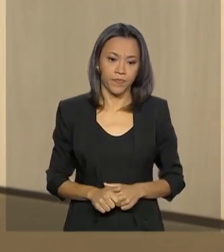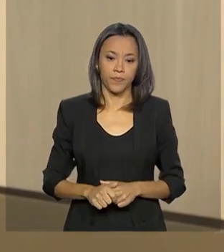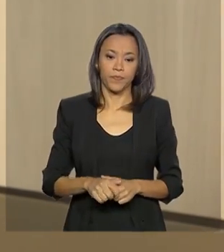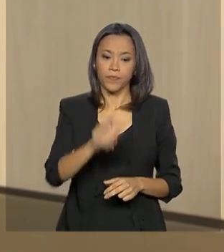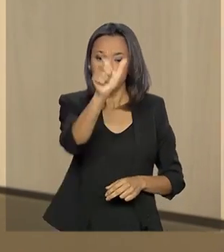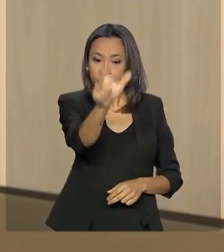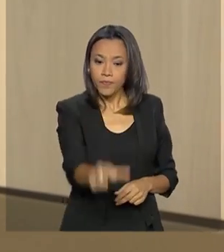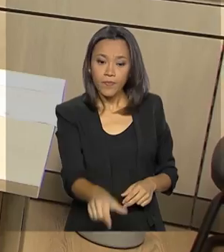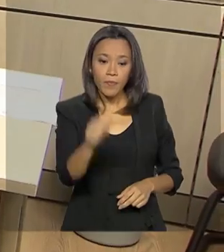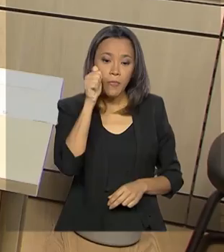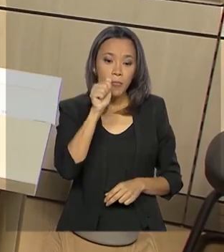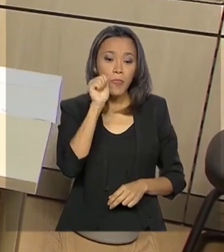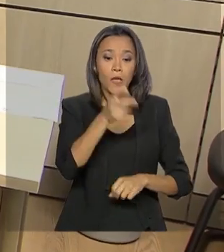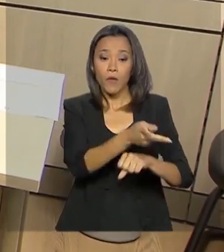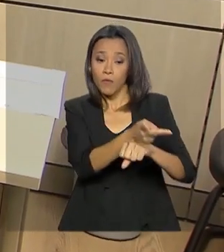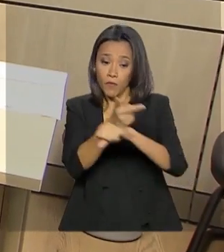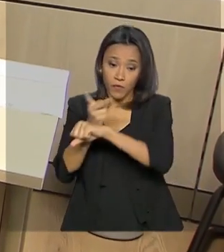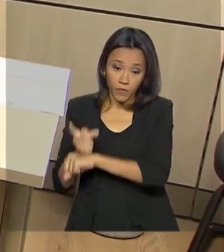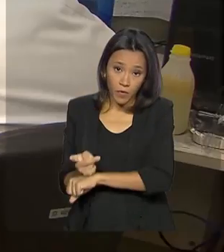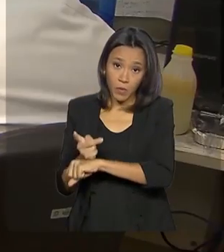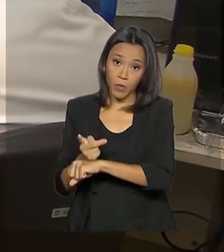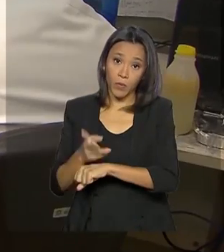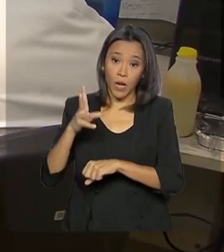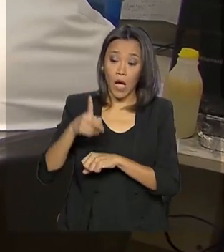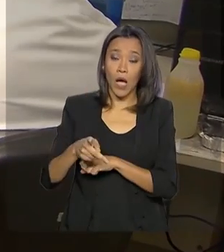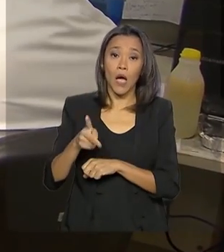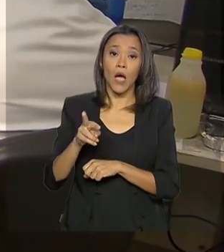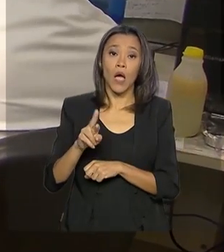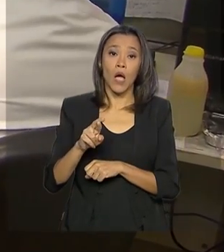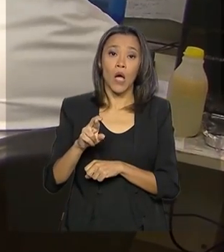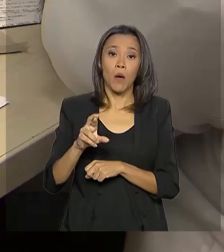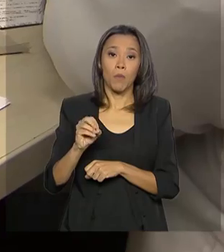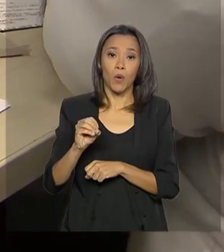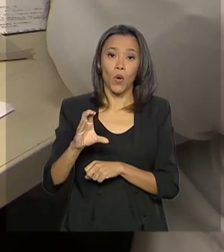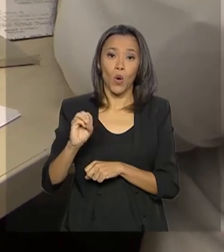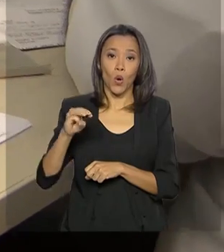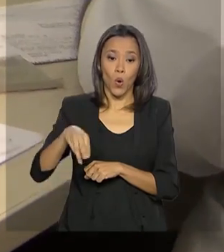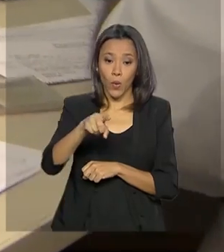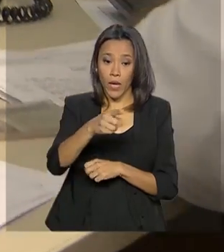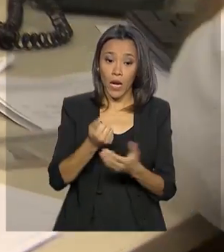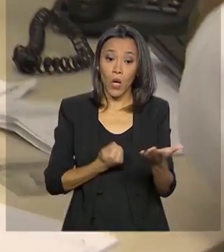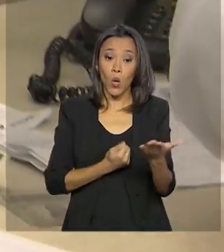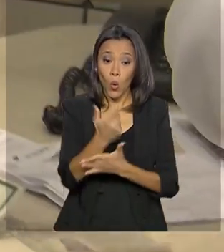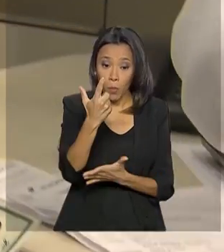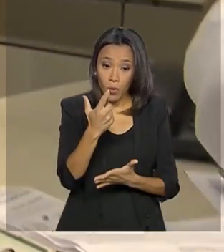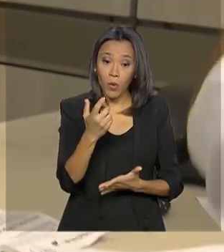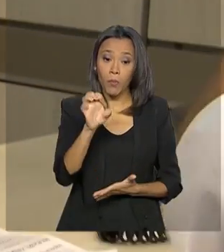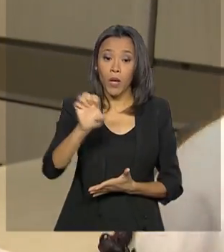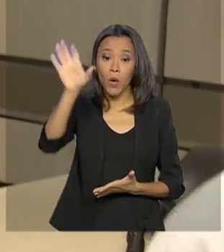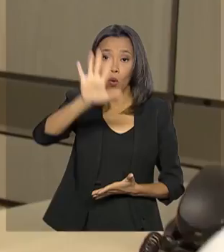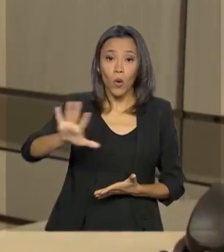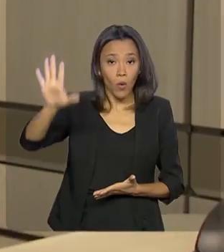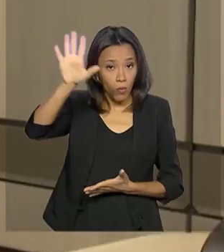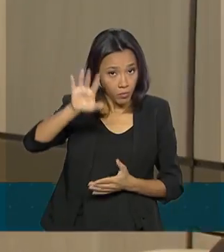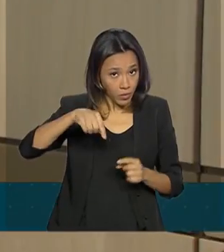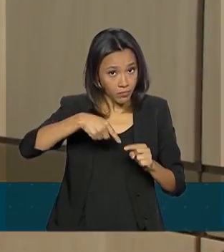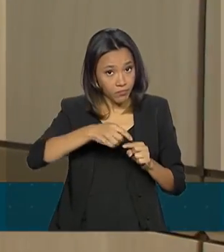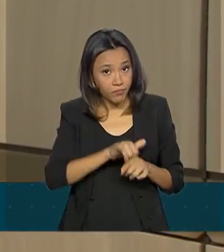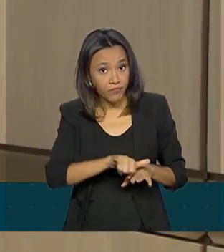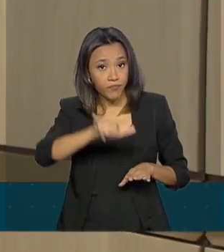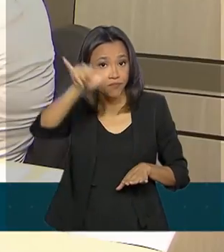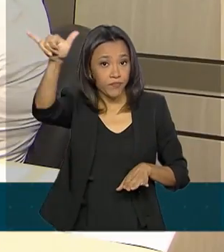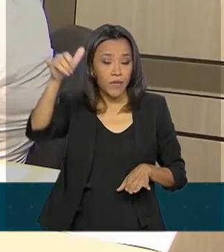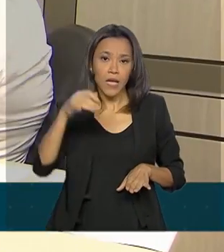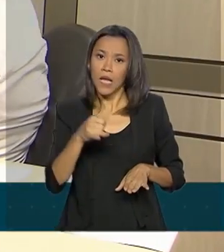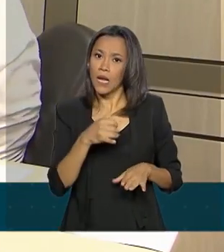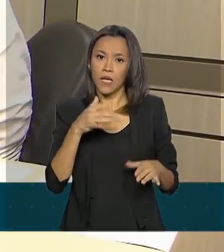Graziela esteve no PROCON para resolver o problema com a passagem comprada para a Europa no próximo mês. Ela não conseguiu resposta no